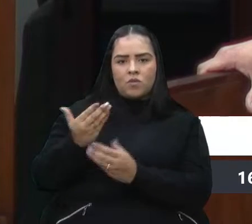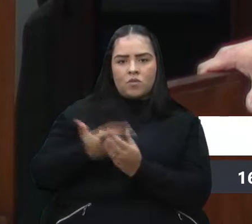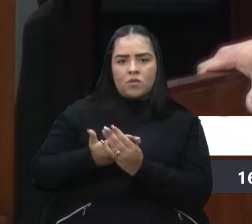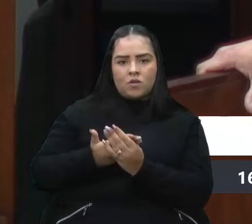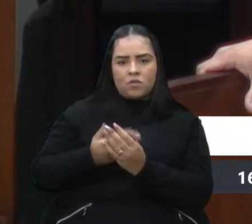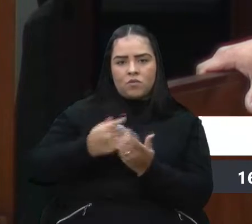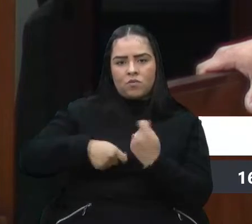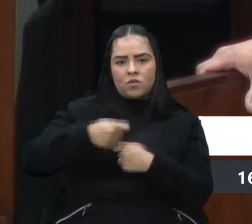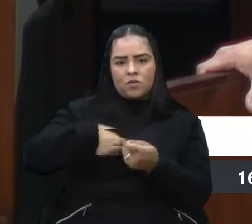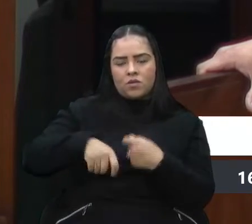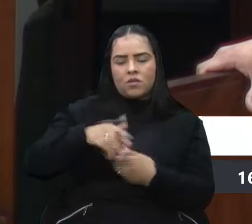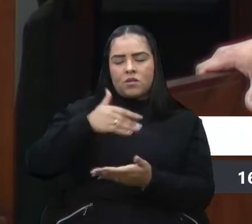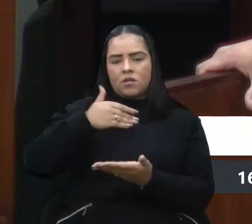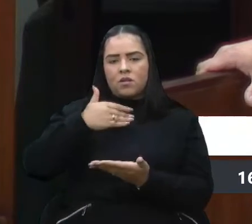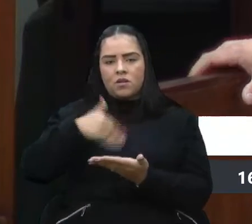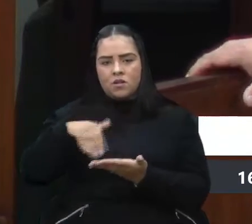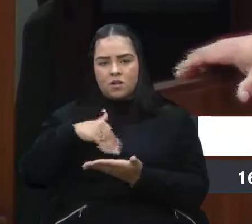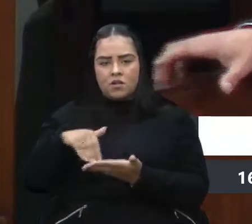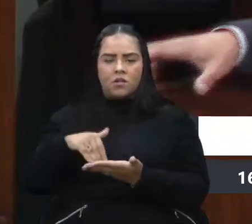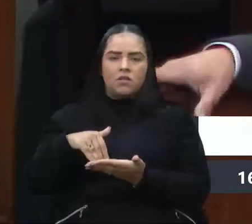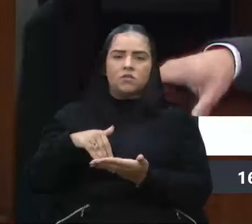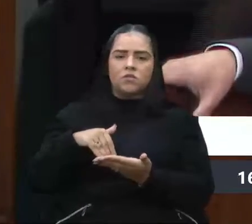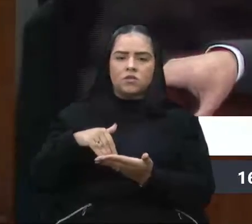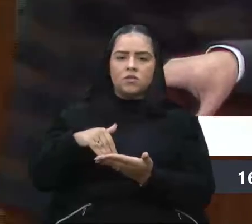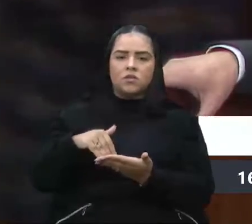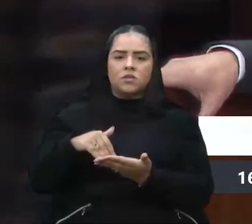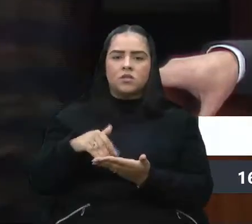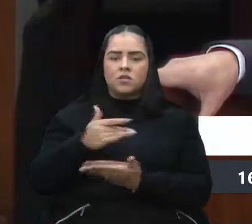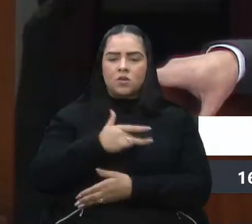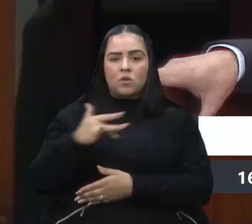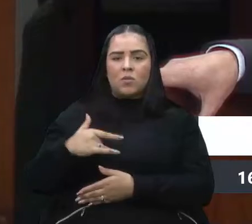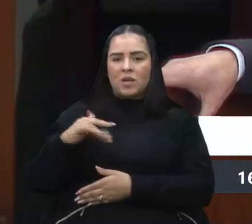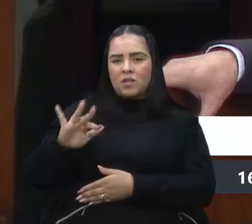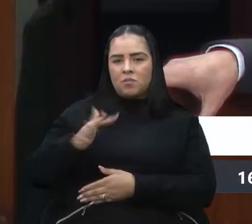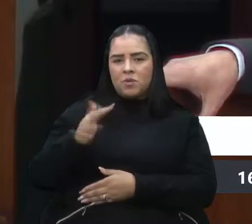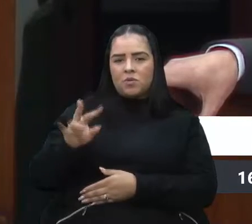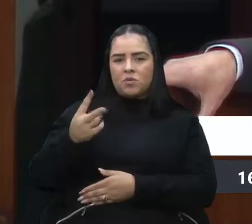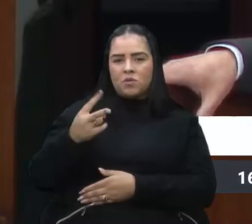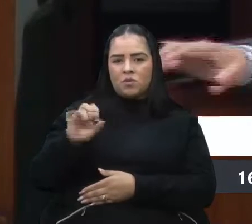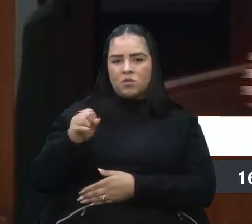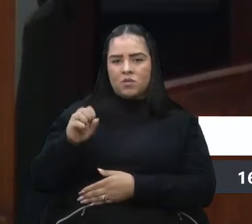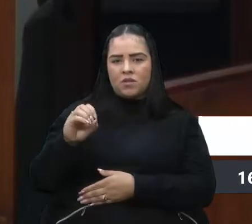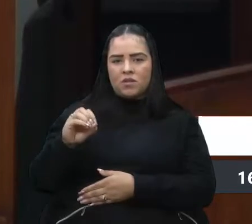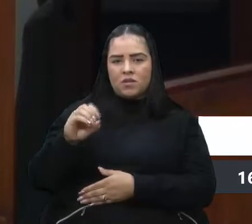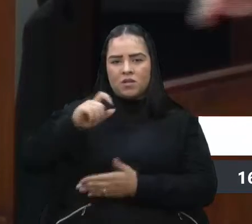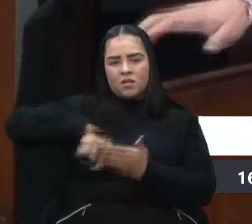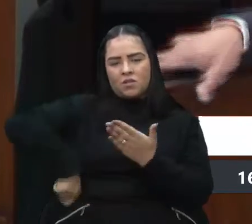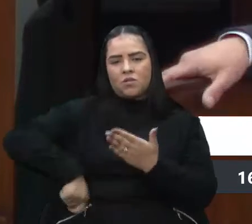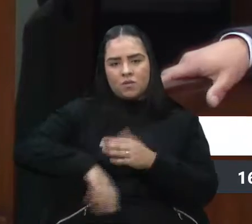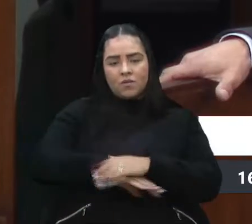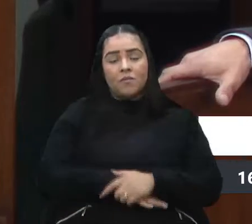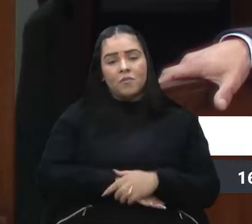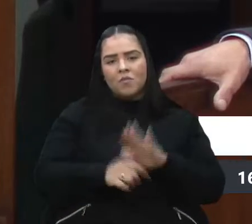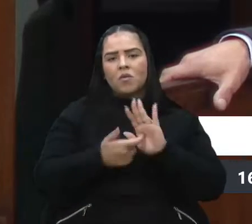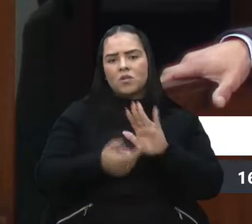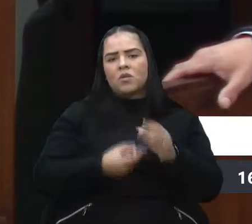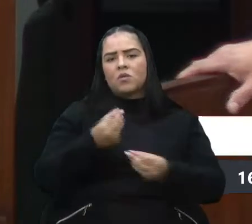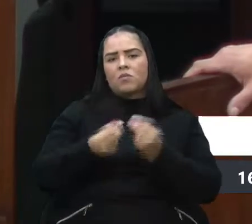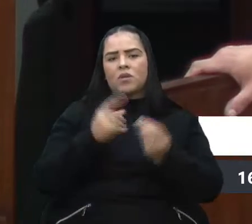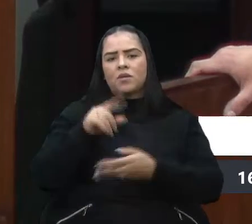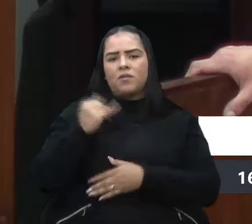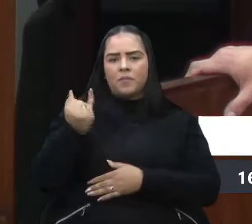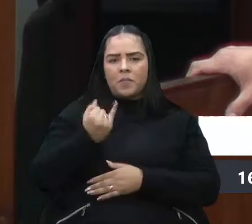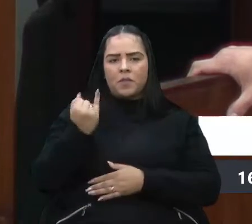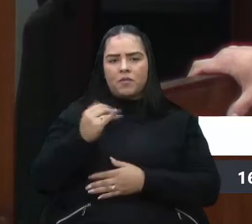Secretaria de Saúde. Aproximadamente 280 assinaturas. Mostra o quanto é importante